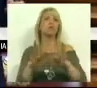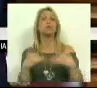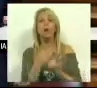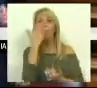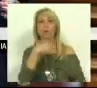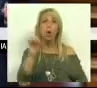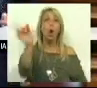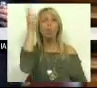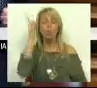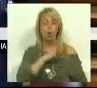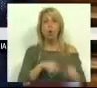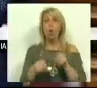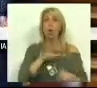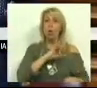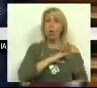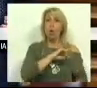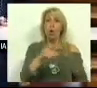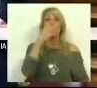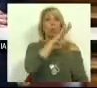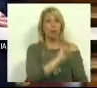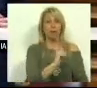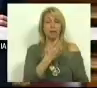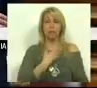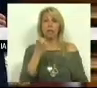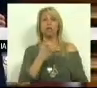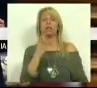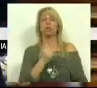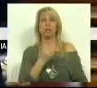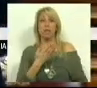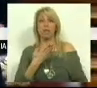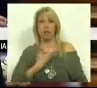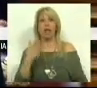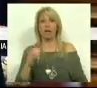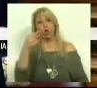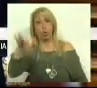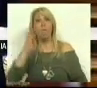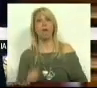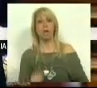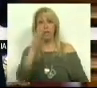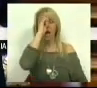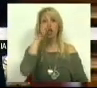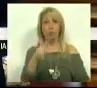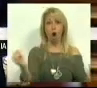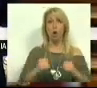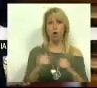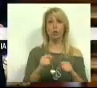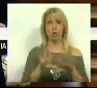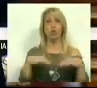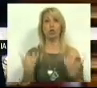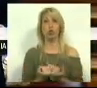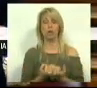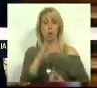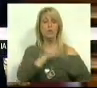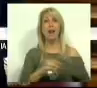Srs. do PS, do PSD e do CDS respeitassem a consistação social, o salário mínimo nacional em 2011